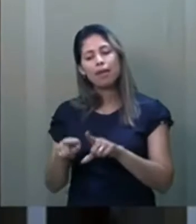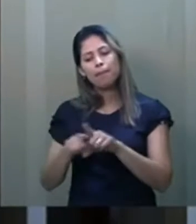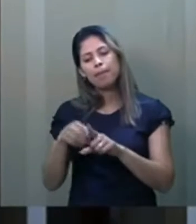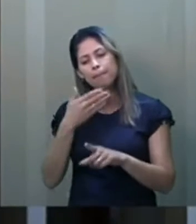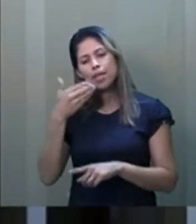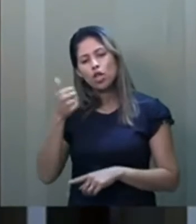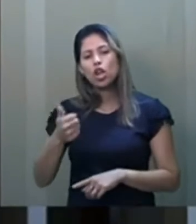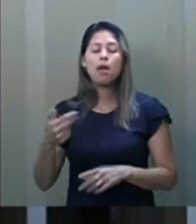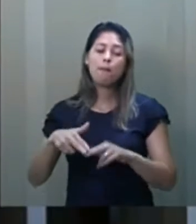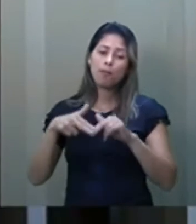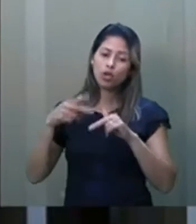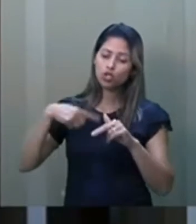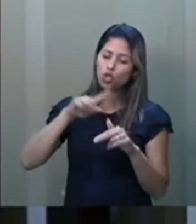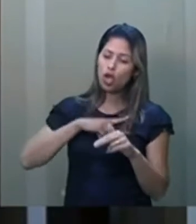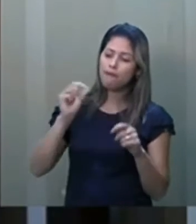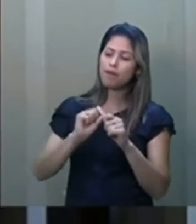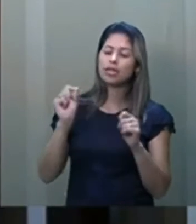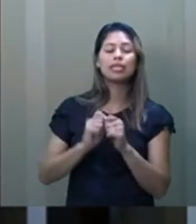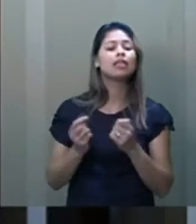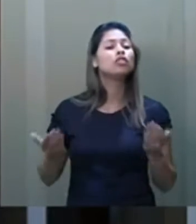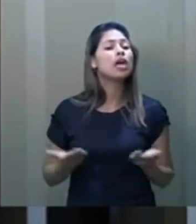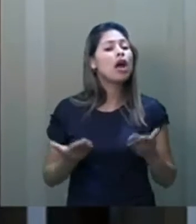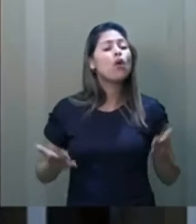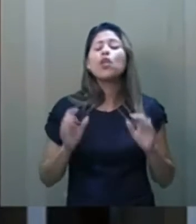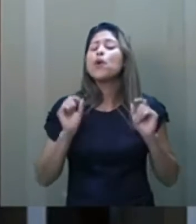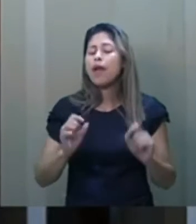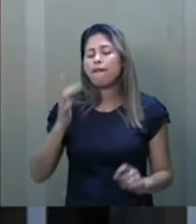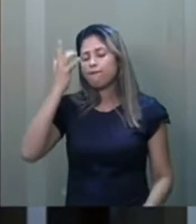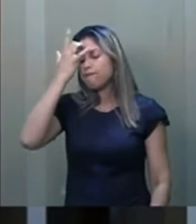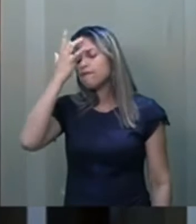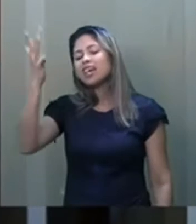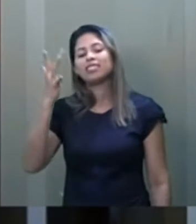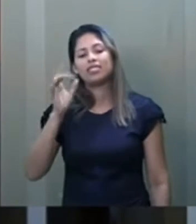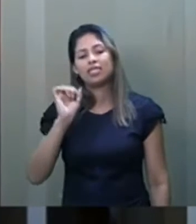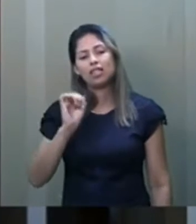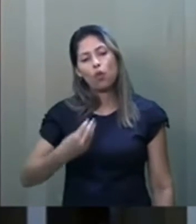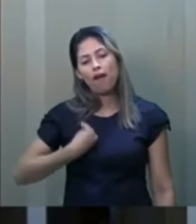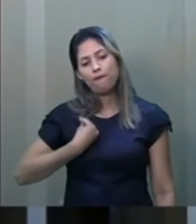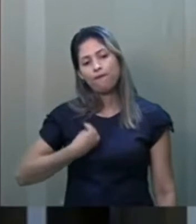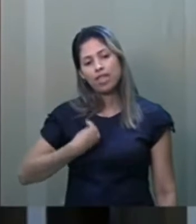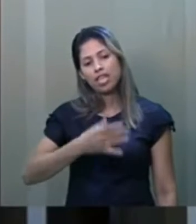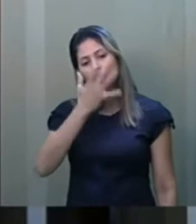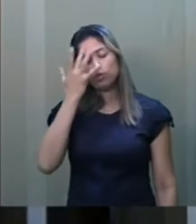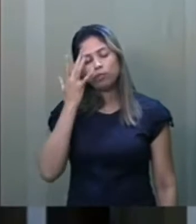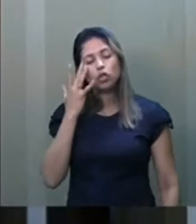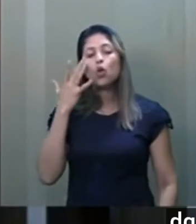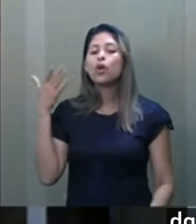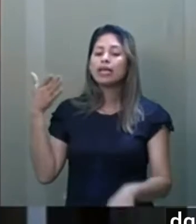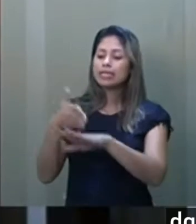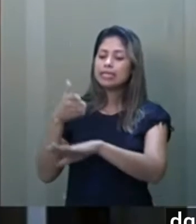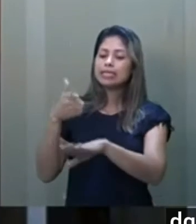Então, portanto, o que nós estamos fazendo aqui é facilitando a vida daqueles que querem ter acesso ao ProUni,